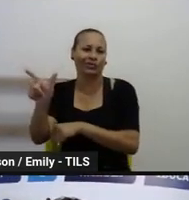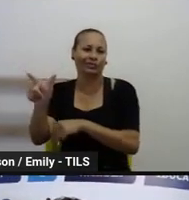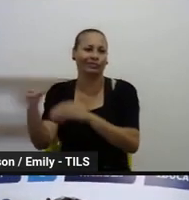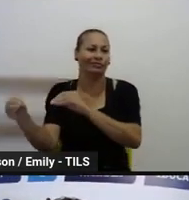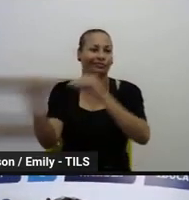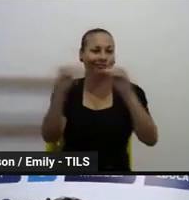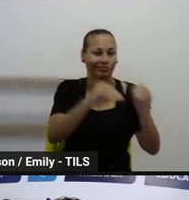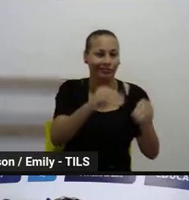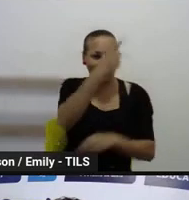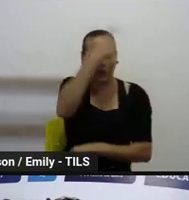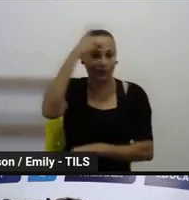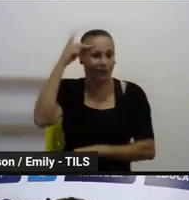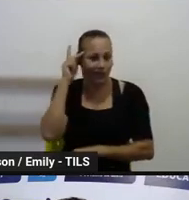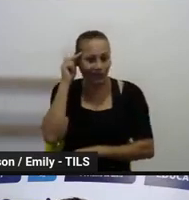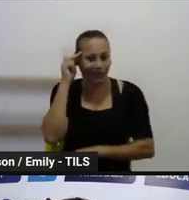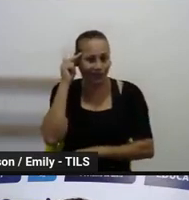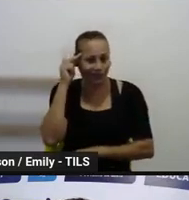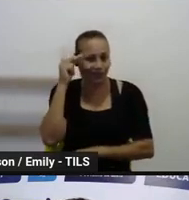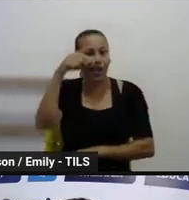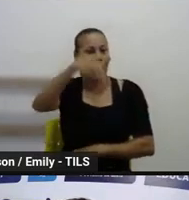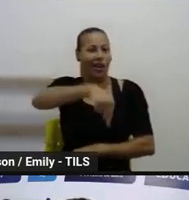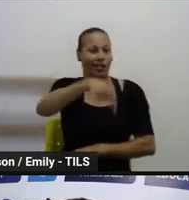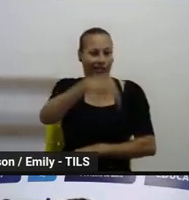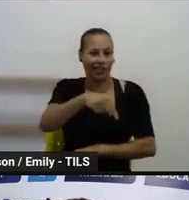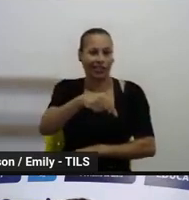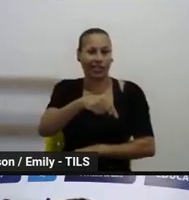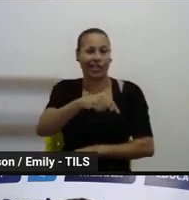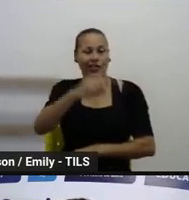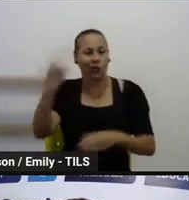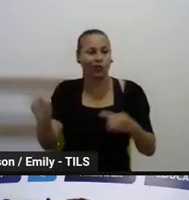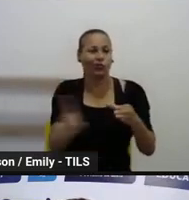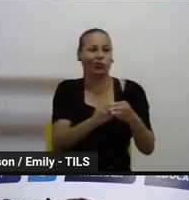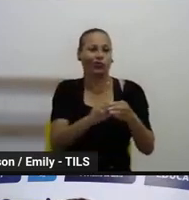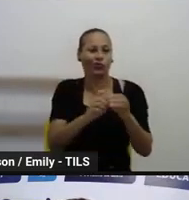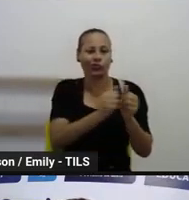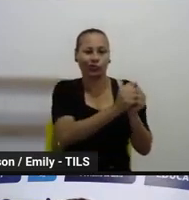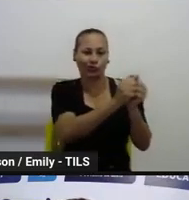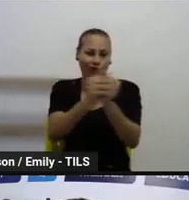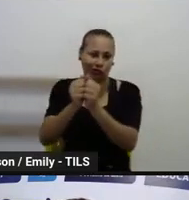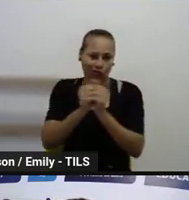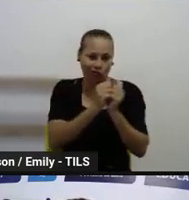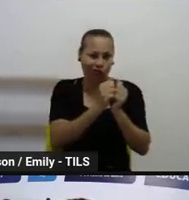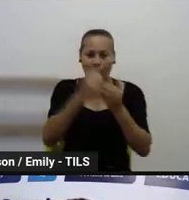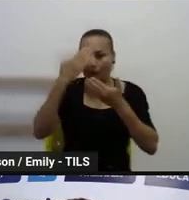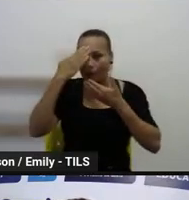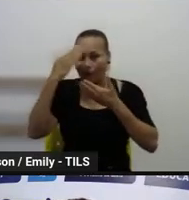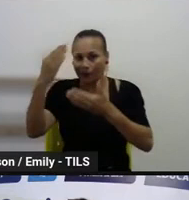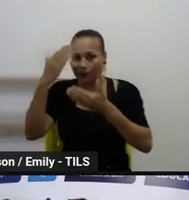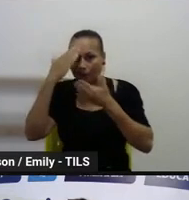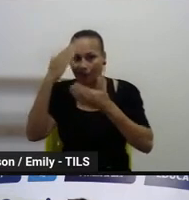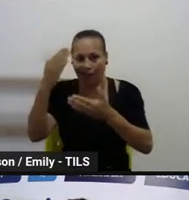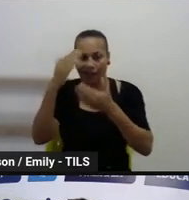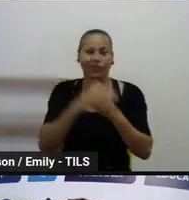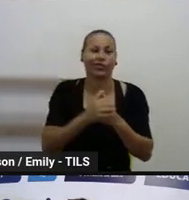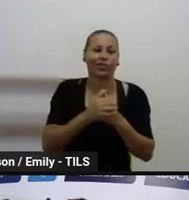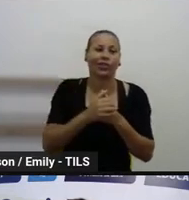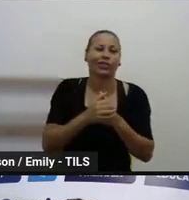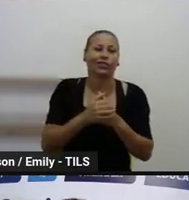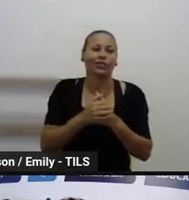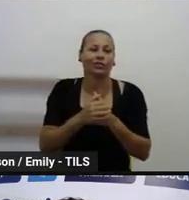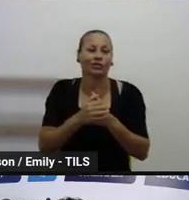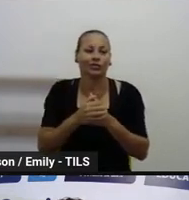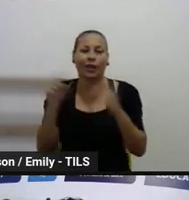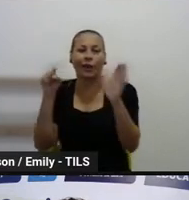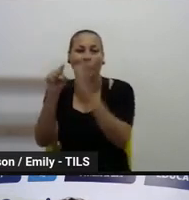que estão de outros espaços, mas que estão fazendo parte do nosso contexto agora, né. Então, obrigada aí, Gisélia, pela colocação, né, que é